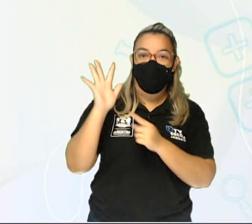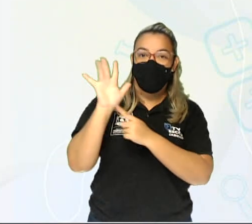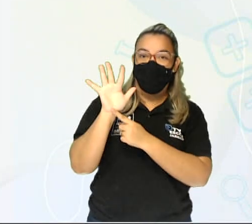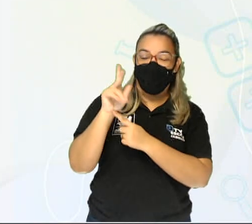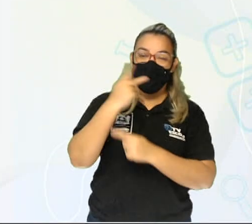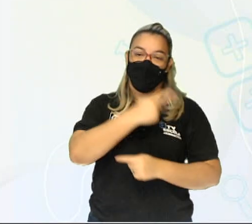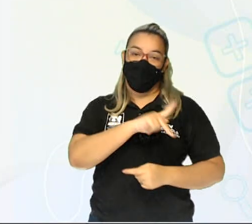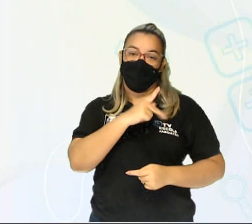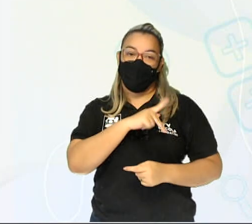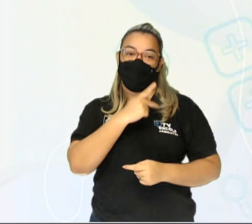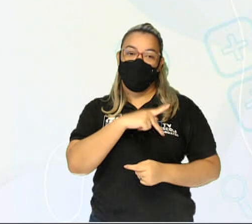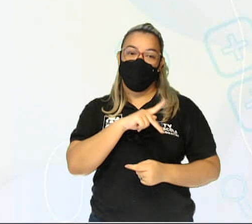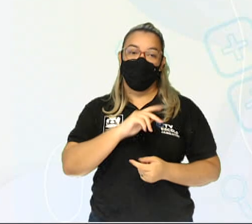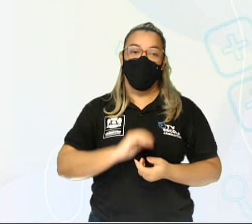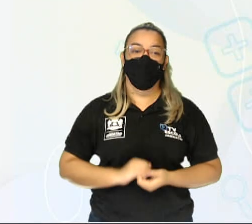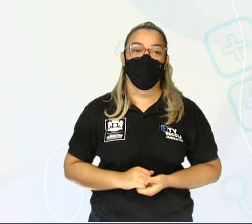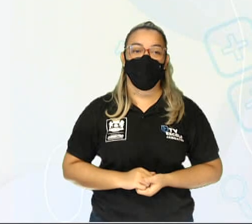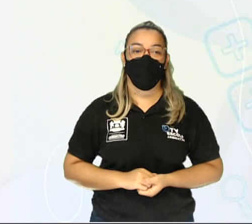Piedade.